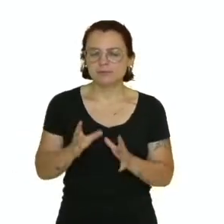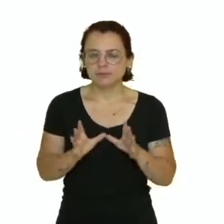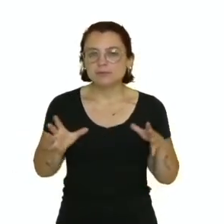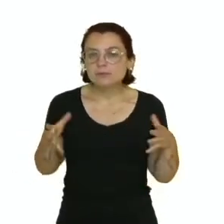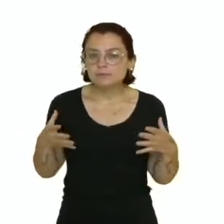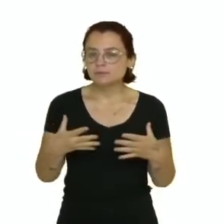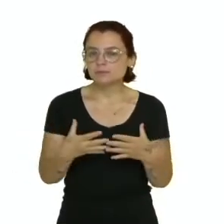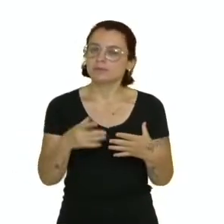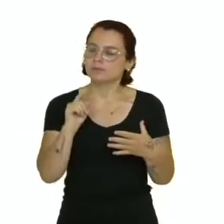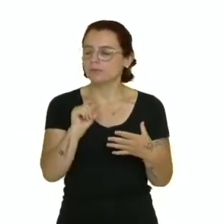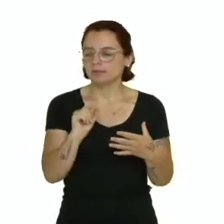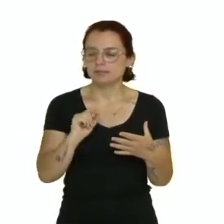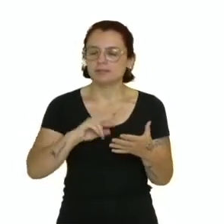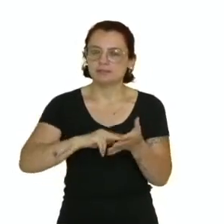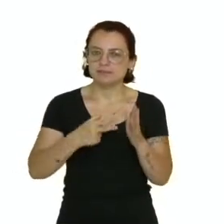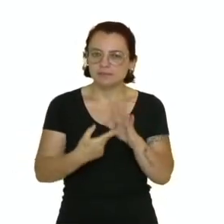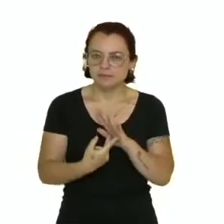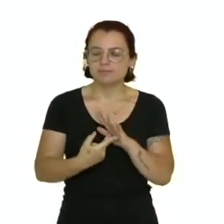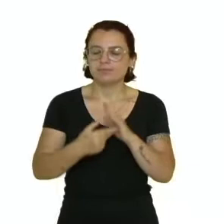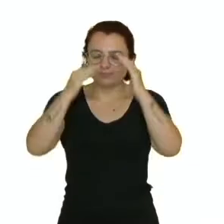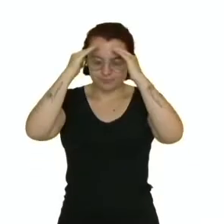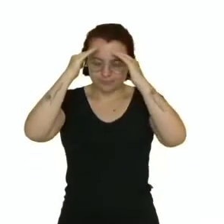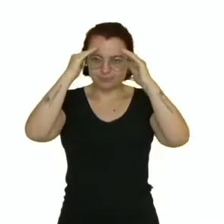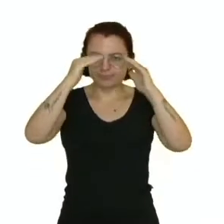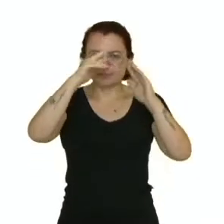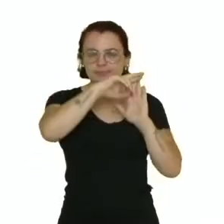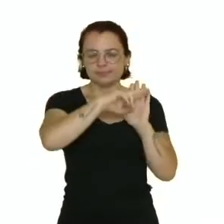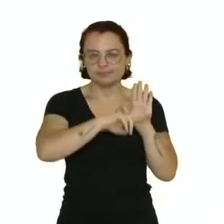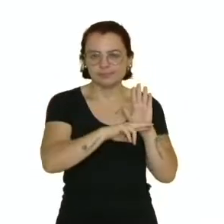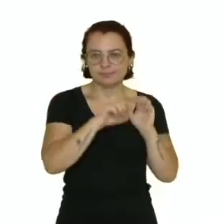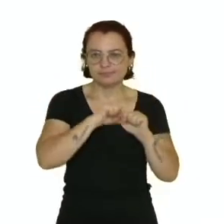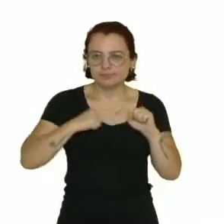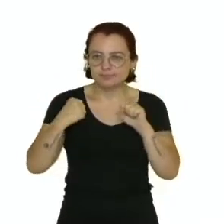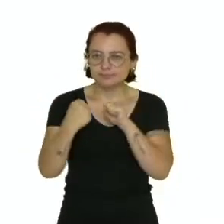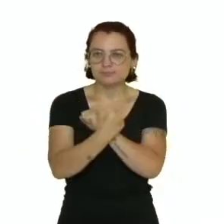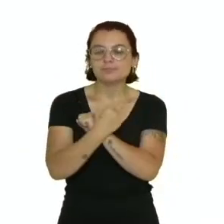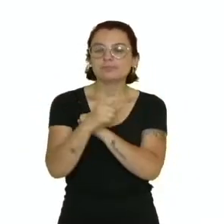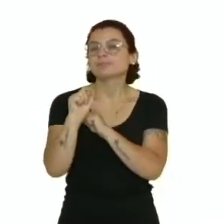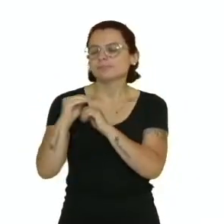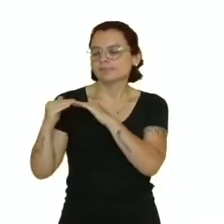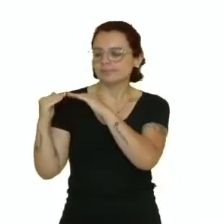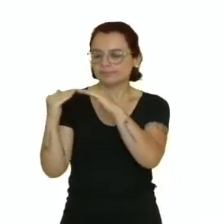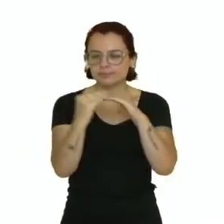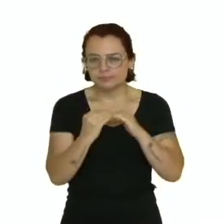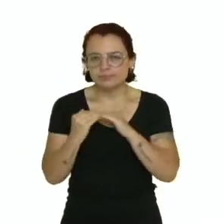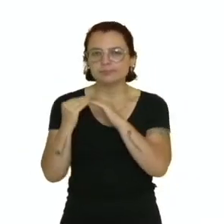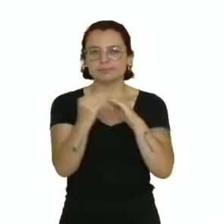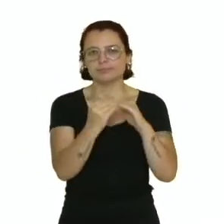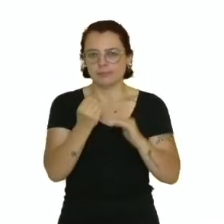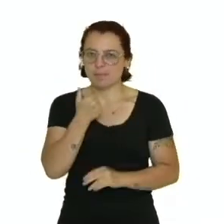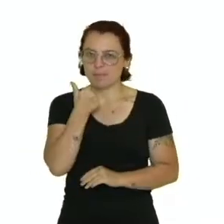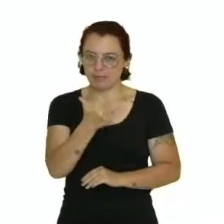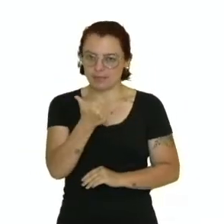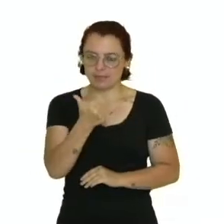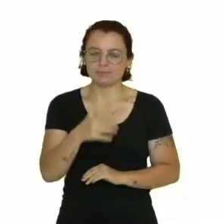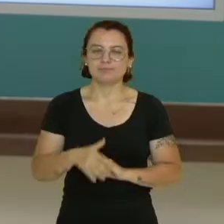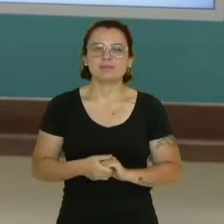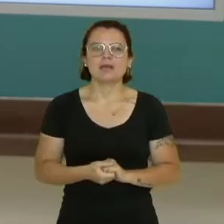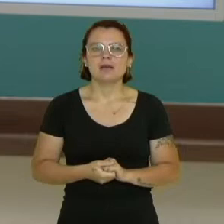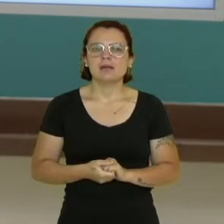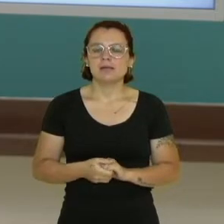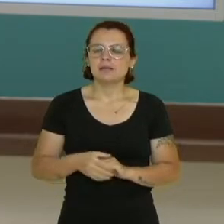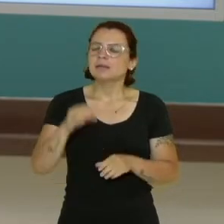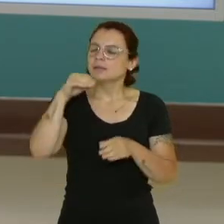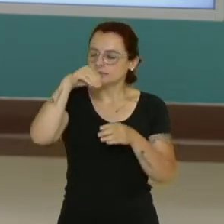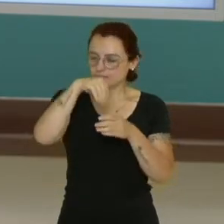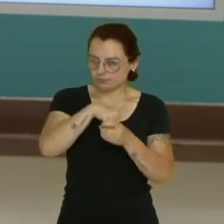conviver com regras sociais para o convívio harmônico entre todos os seus integrantes. Em uma escola, elas se encontram no